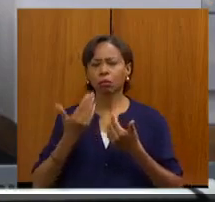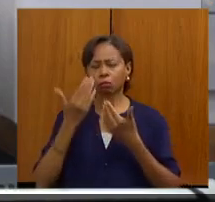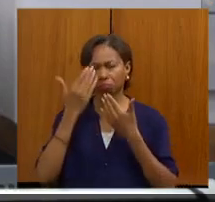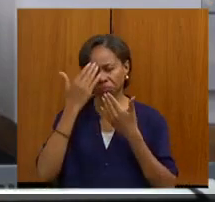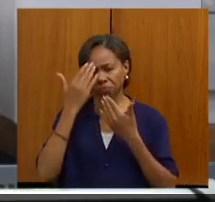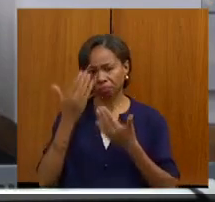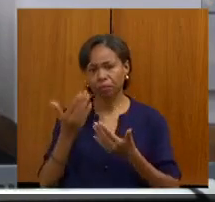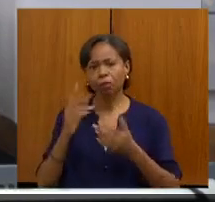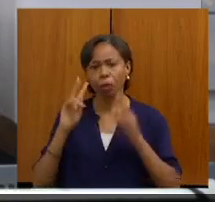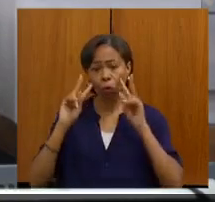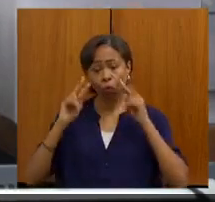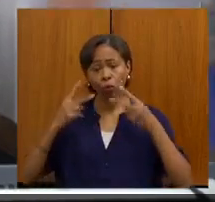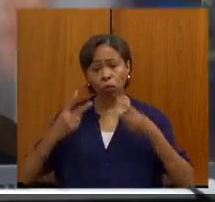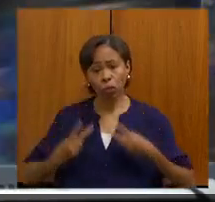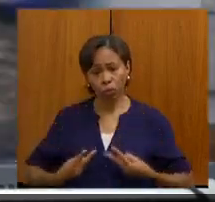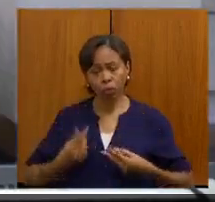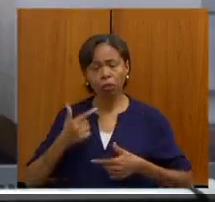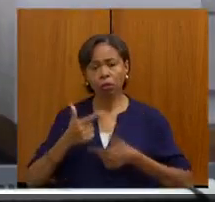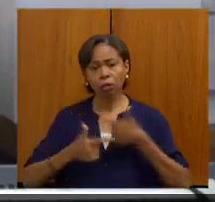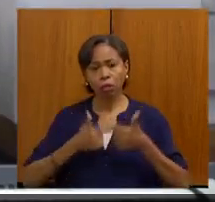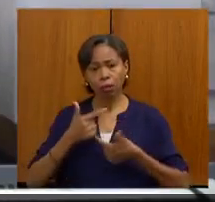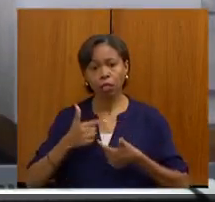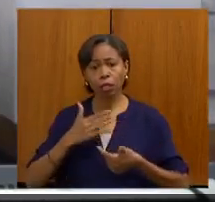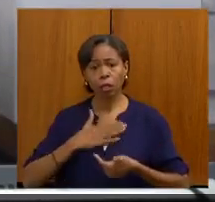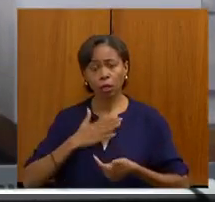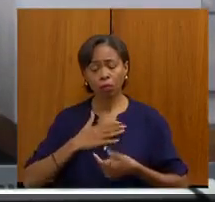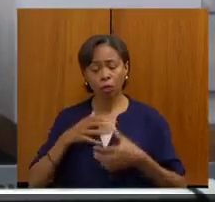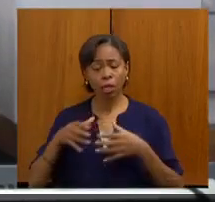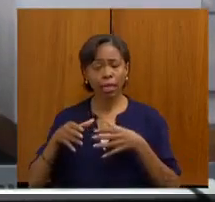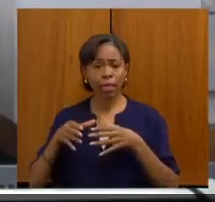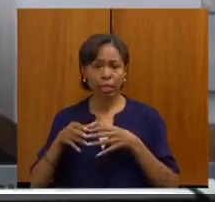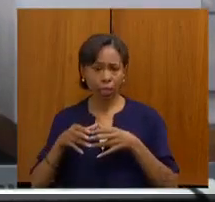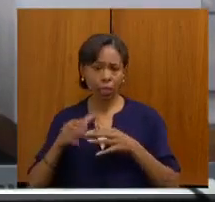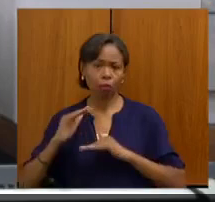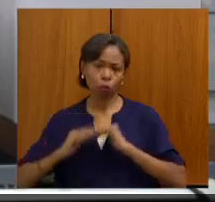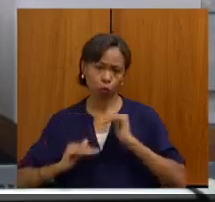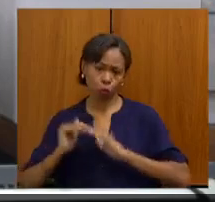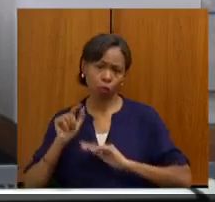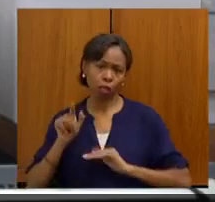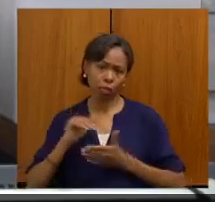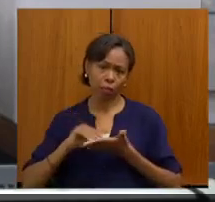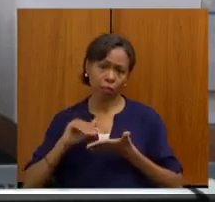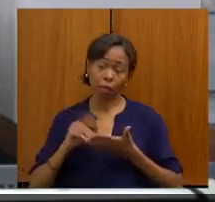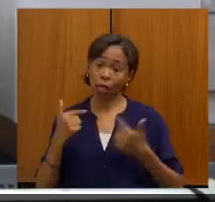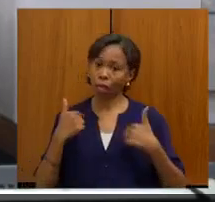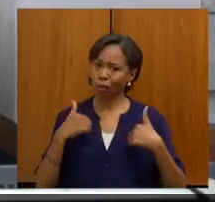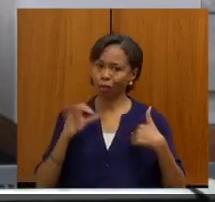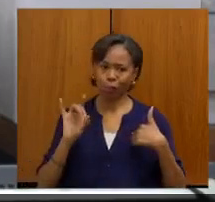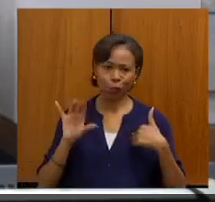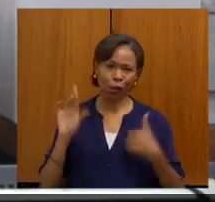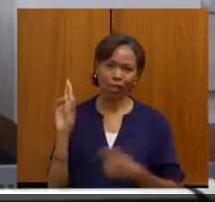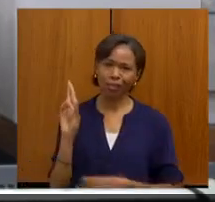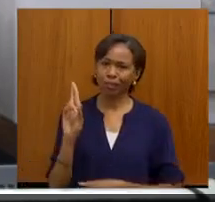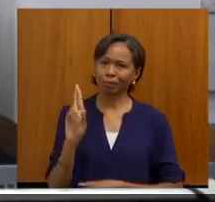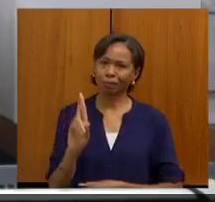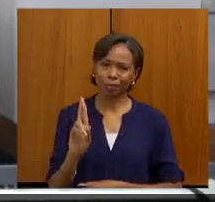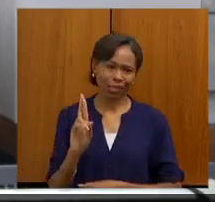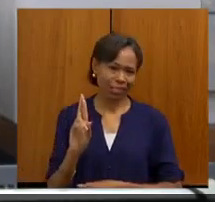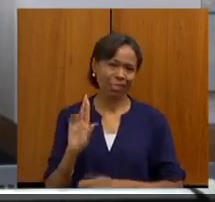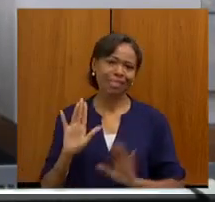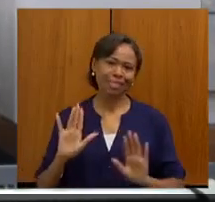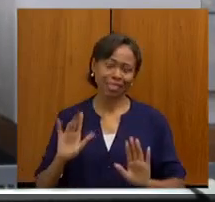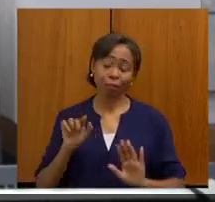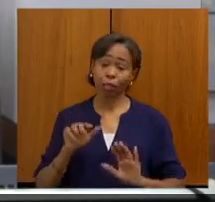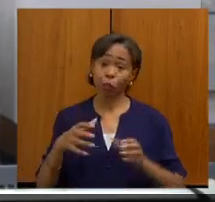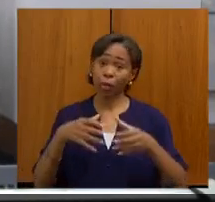pelo reconhecimento do trabalho da minha equipe técnica da secretaria, porque eu sou só um representante de uma equipe